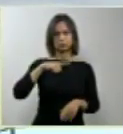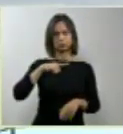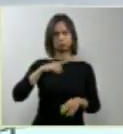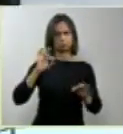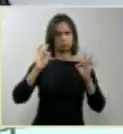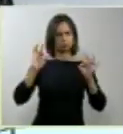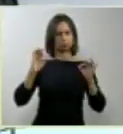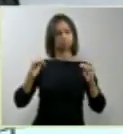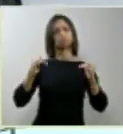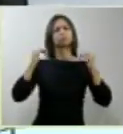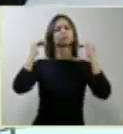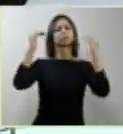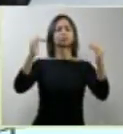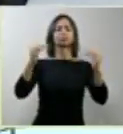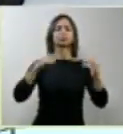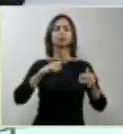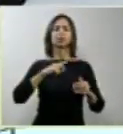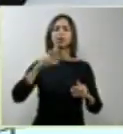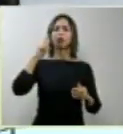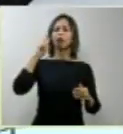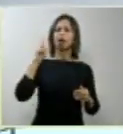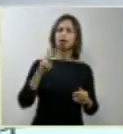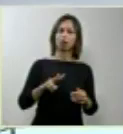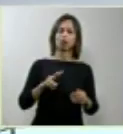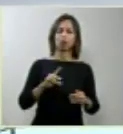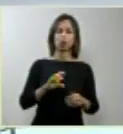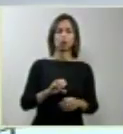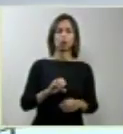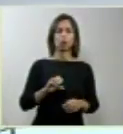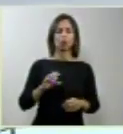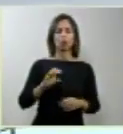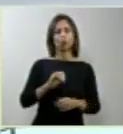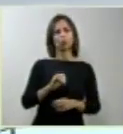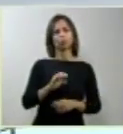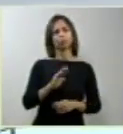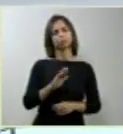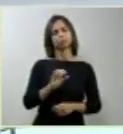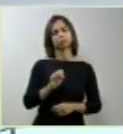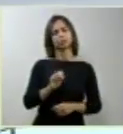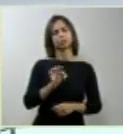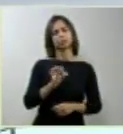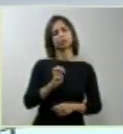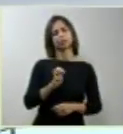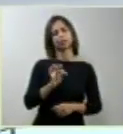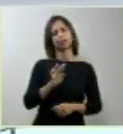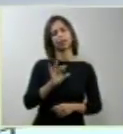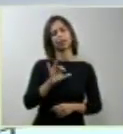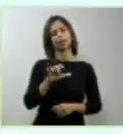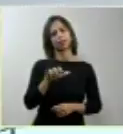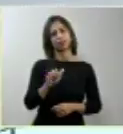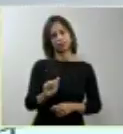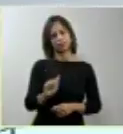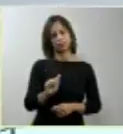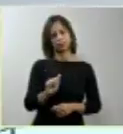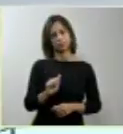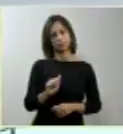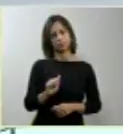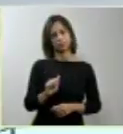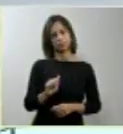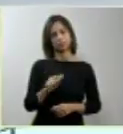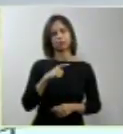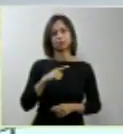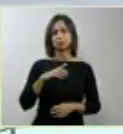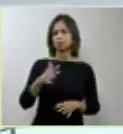se dá uma atenção obstétrica excelente. E ele coloca óbito fetal em torno de 15%,